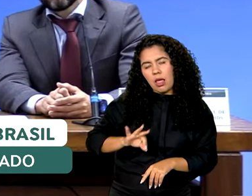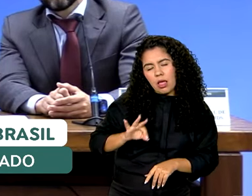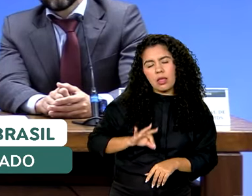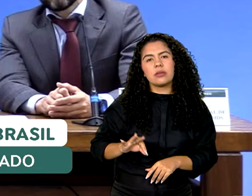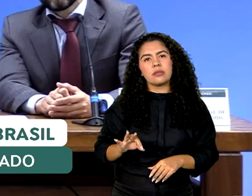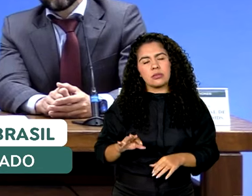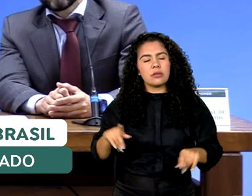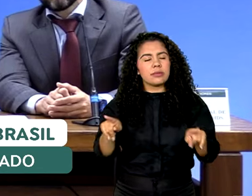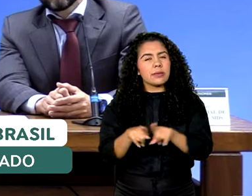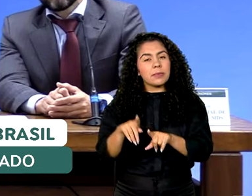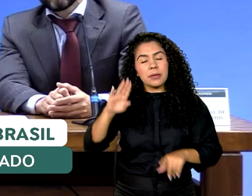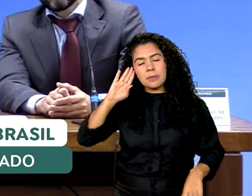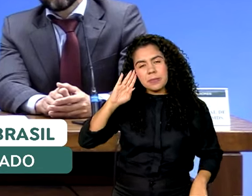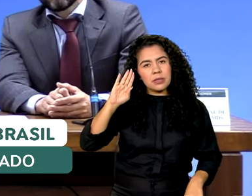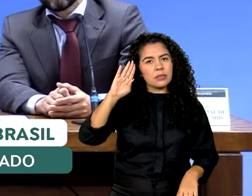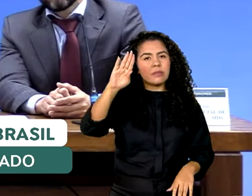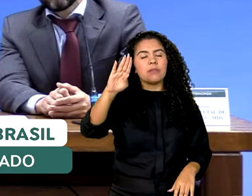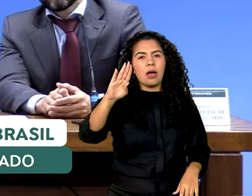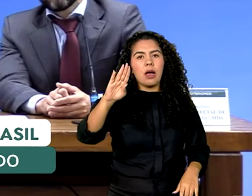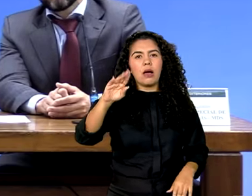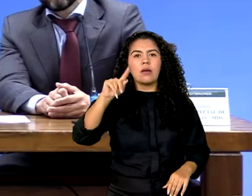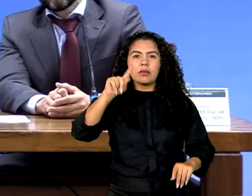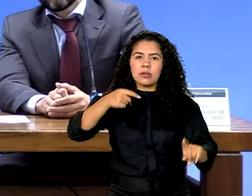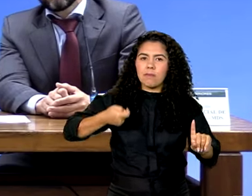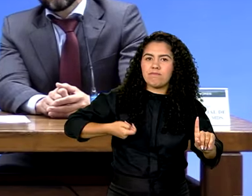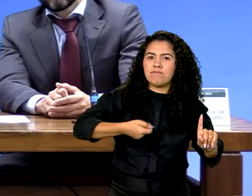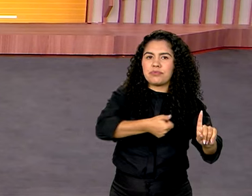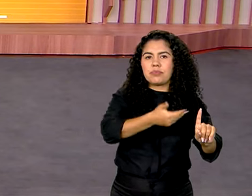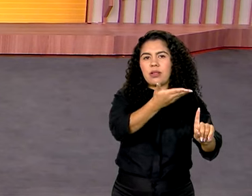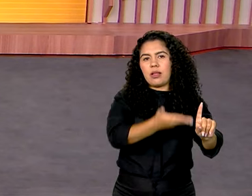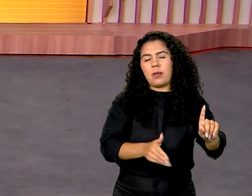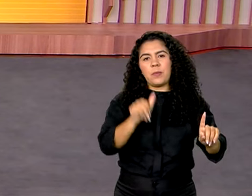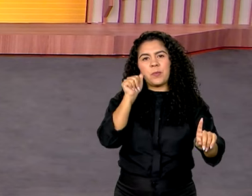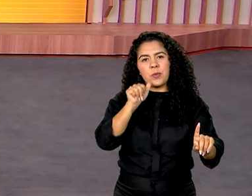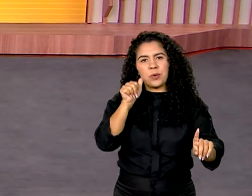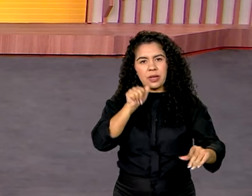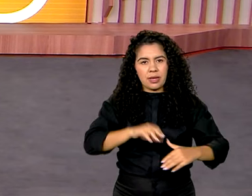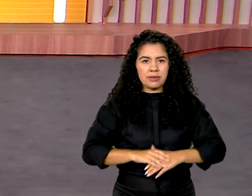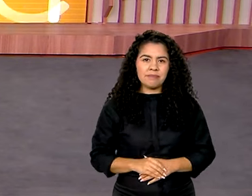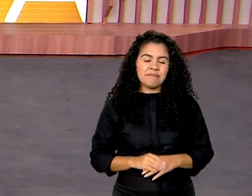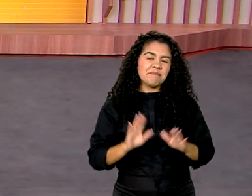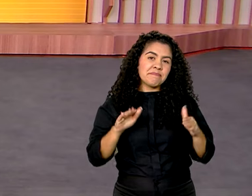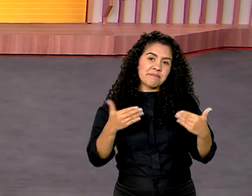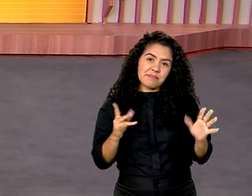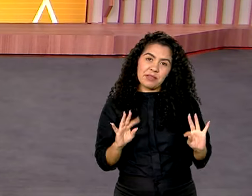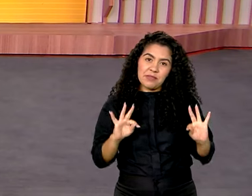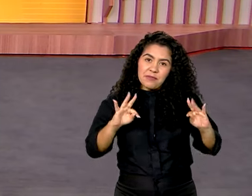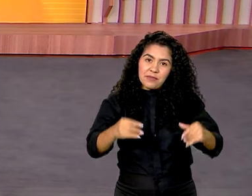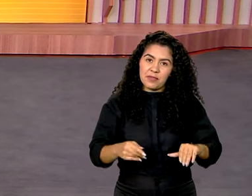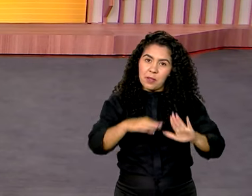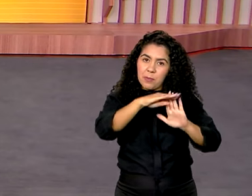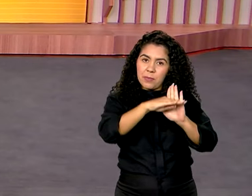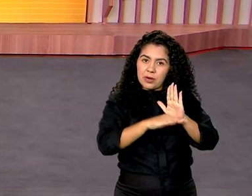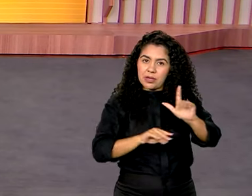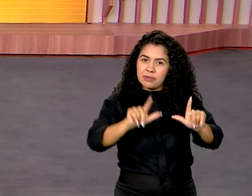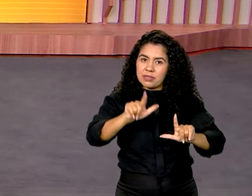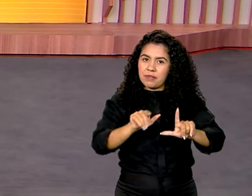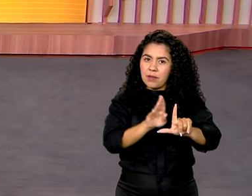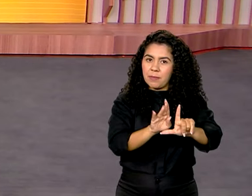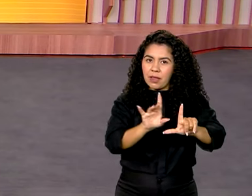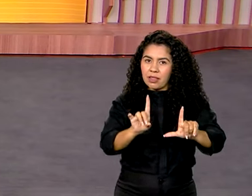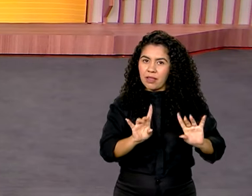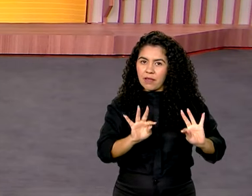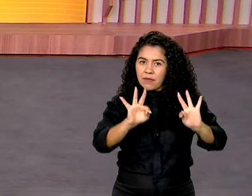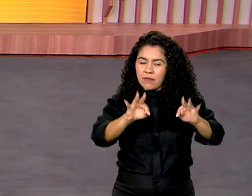a principal, a beneficiária direta é a mulher. É isso, o Brasil em Dia fica por aqui, mas o canal